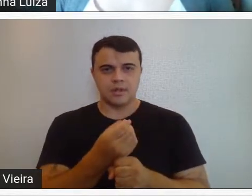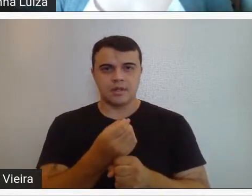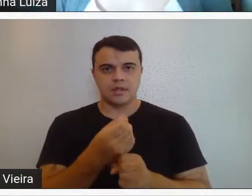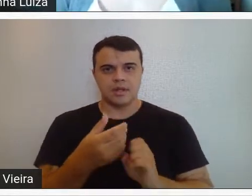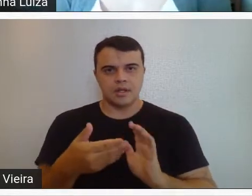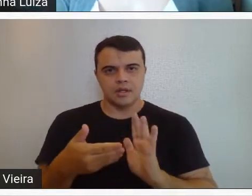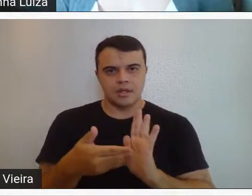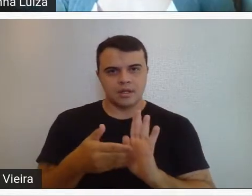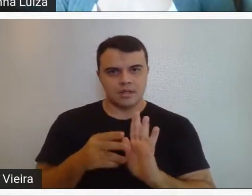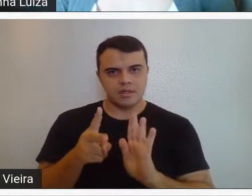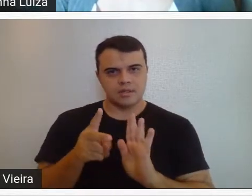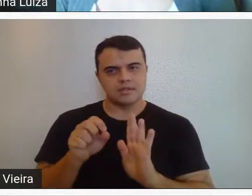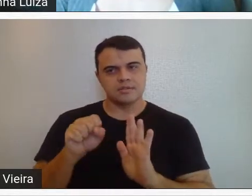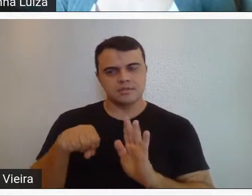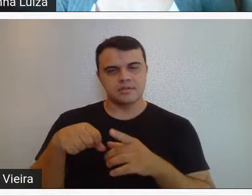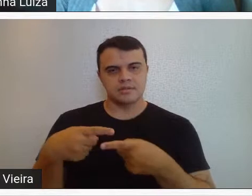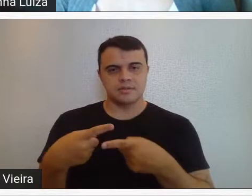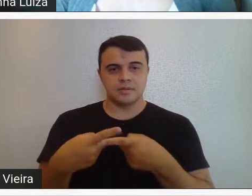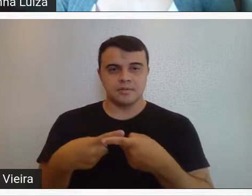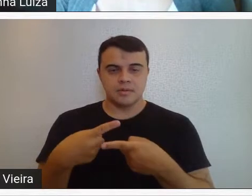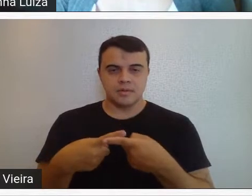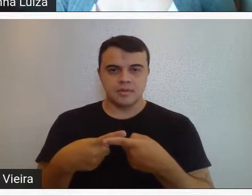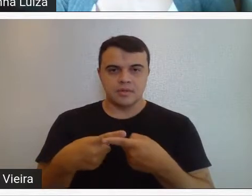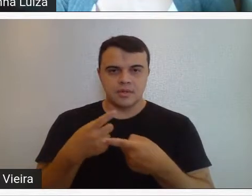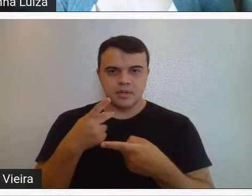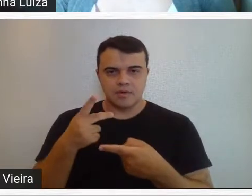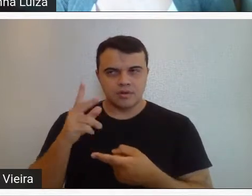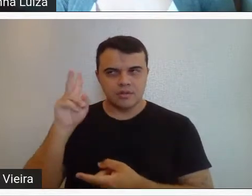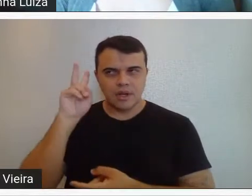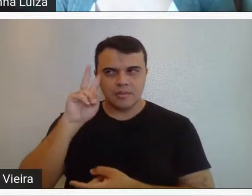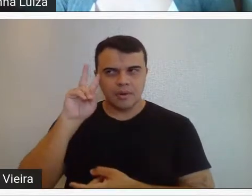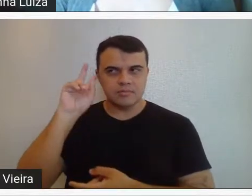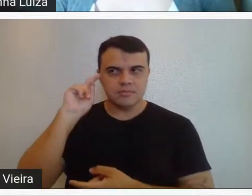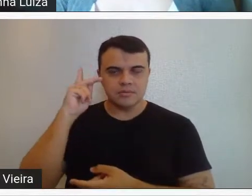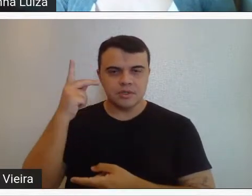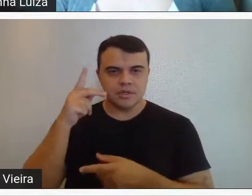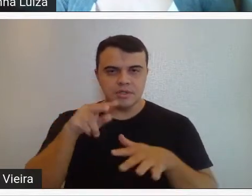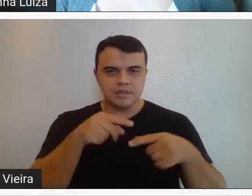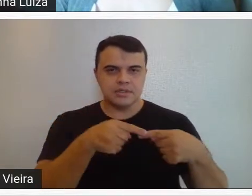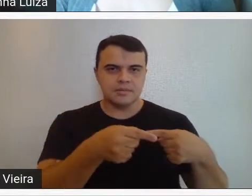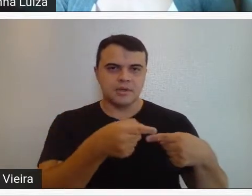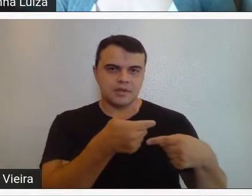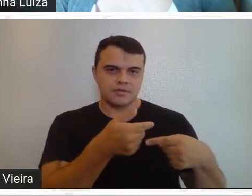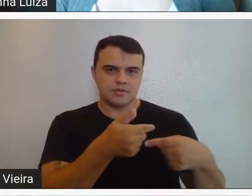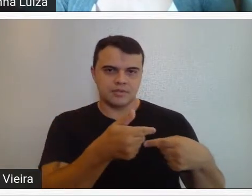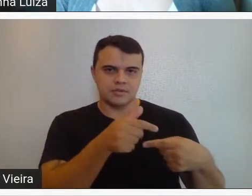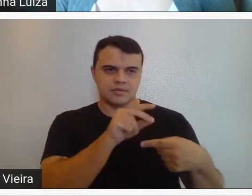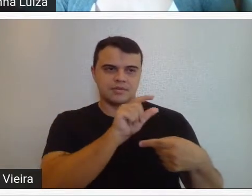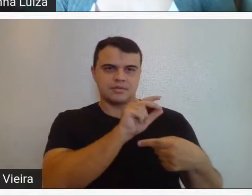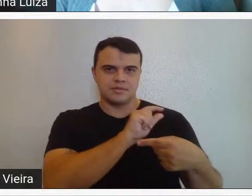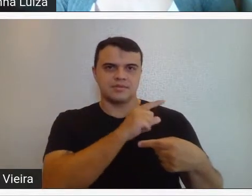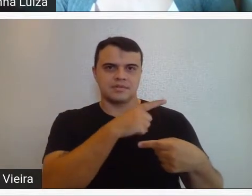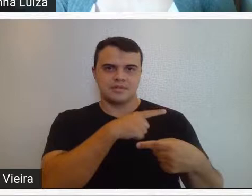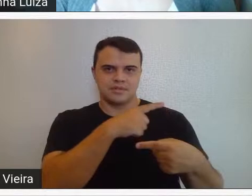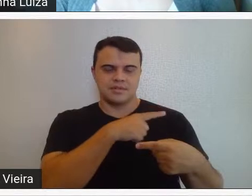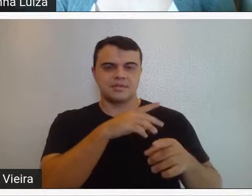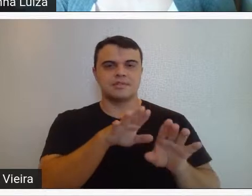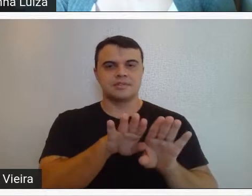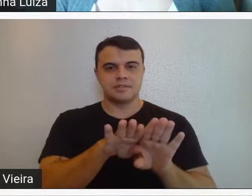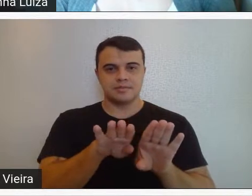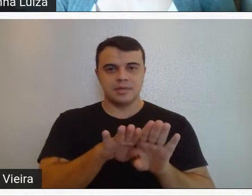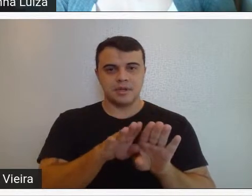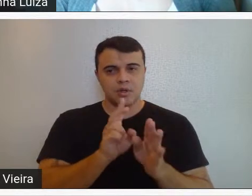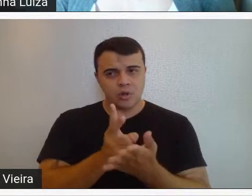não deixa de ser também um resgate da Semana de 1922, do modernismo da Semana de 1922,